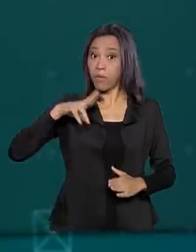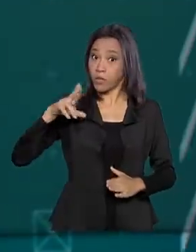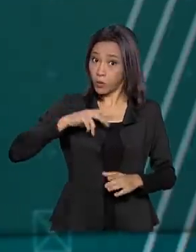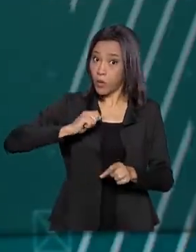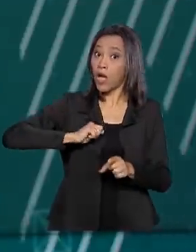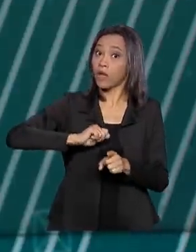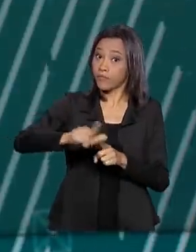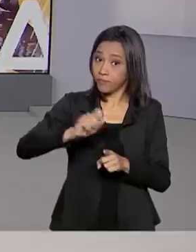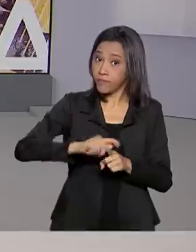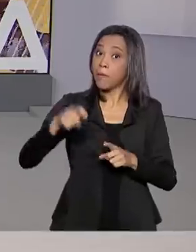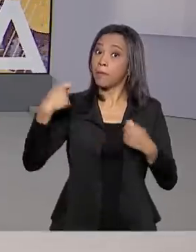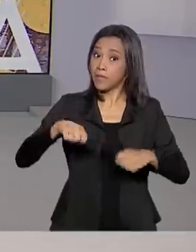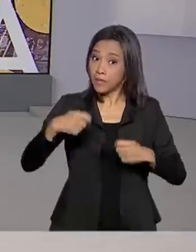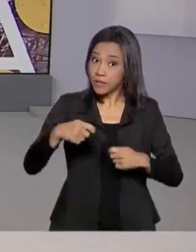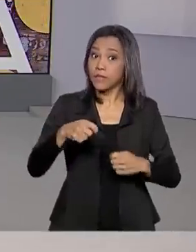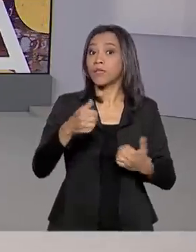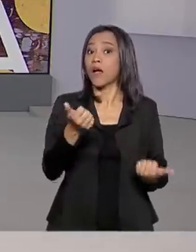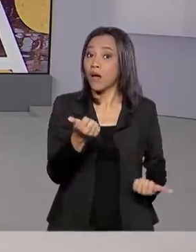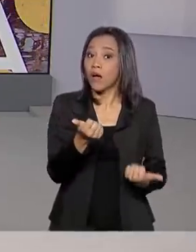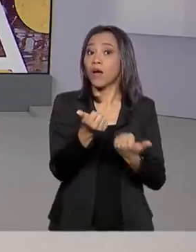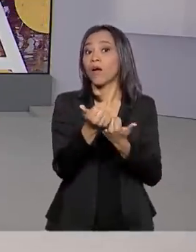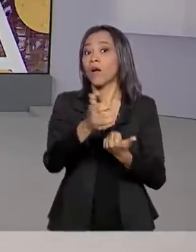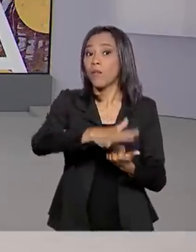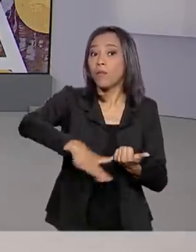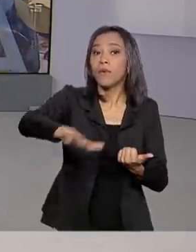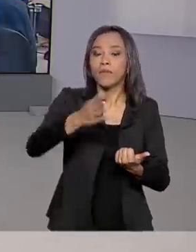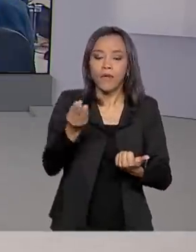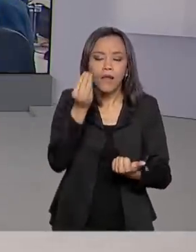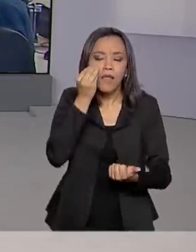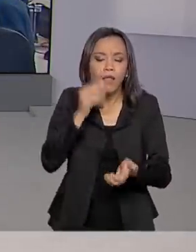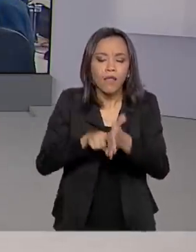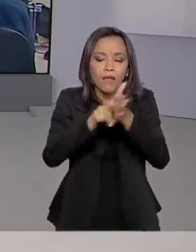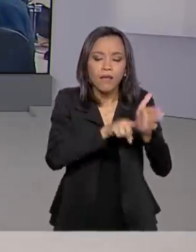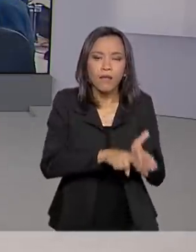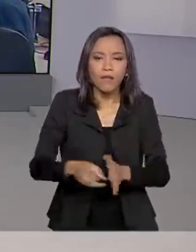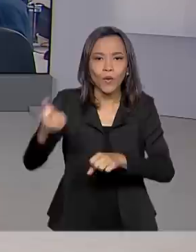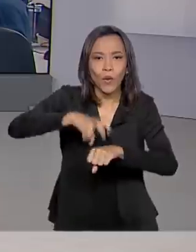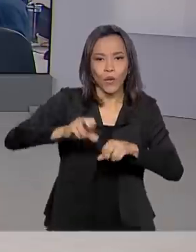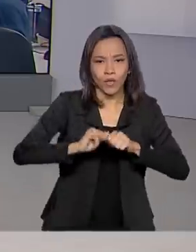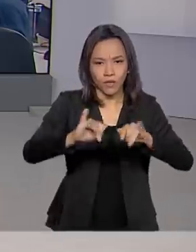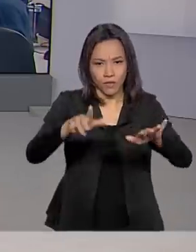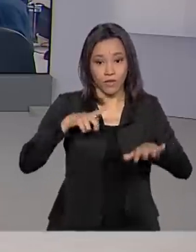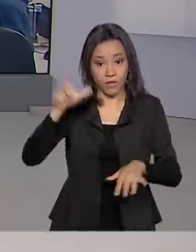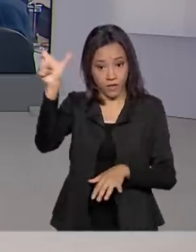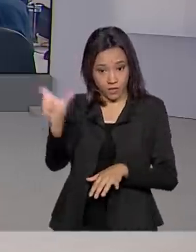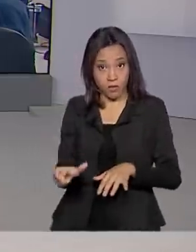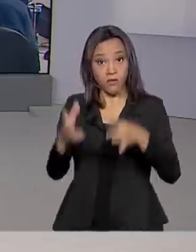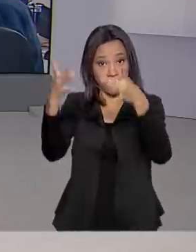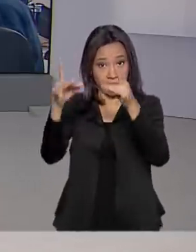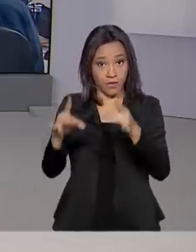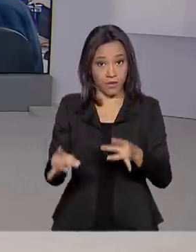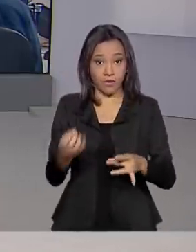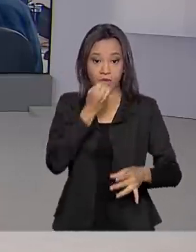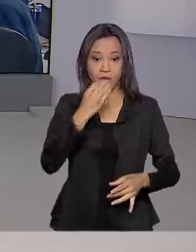para o coronavírus. Direto do Rio de Janeiro, a repórter Alessandra Lago tem os detalhes. Oi, Alessandra, bom dia!